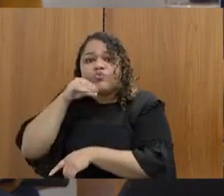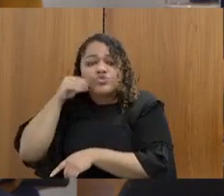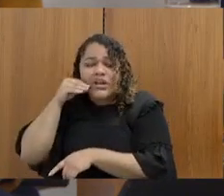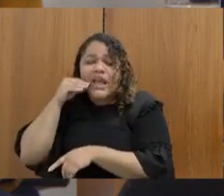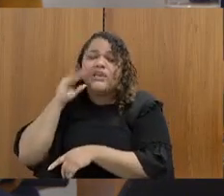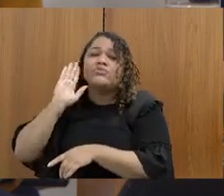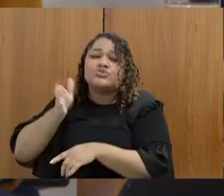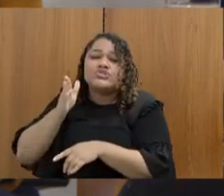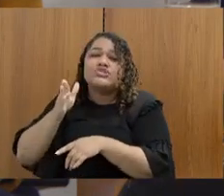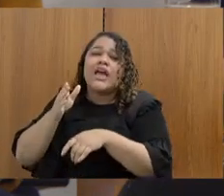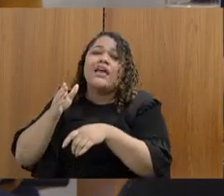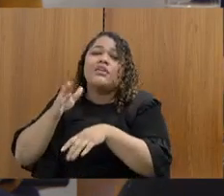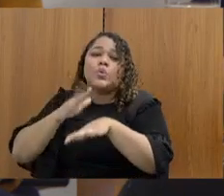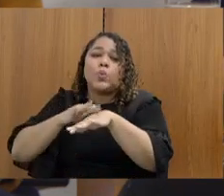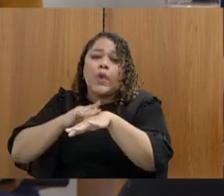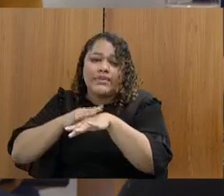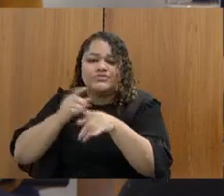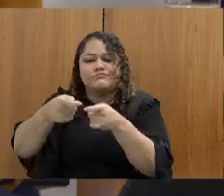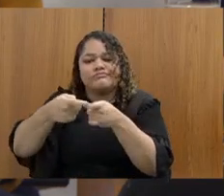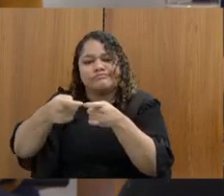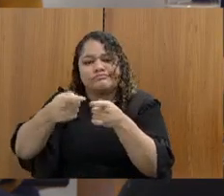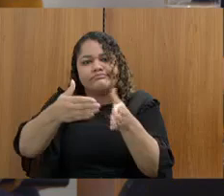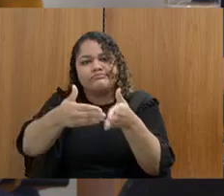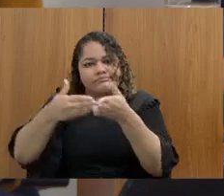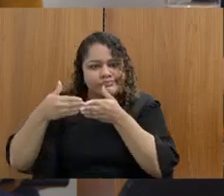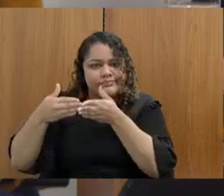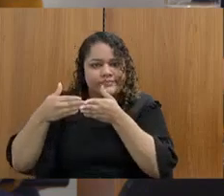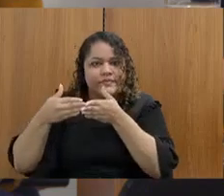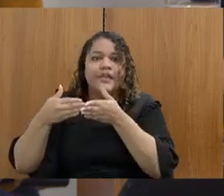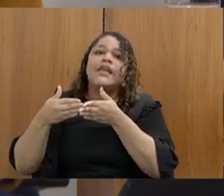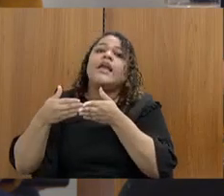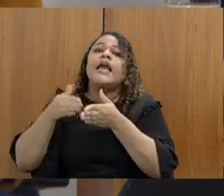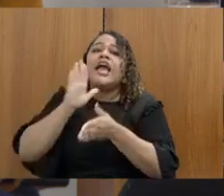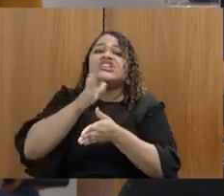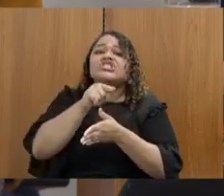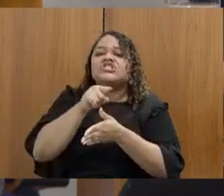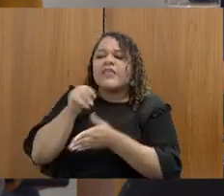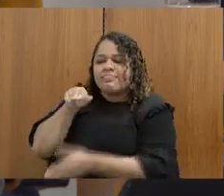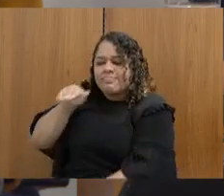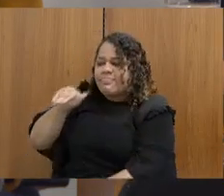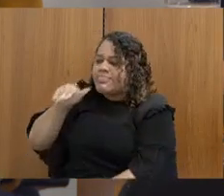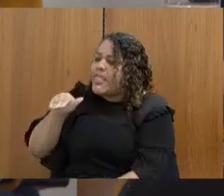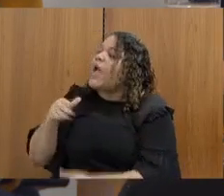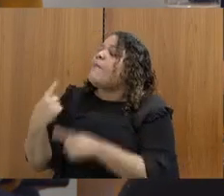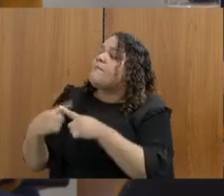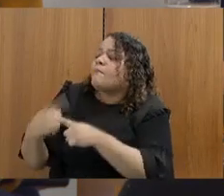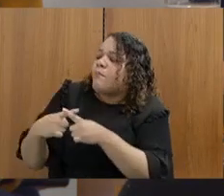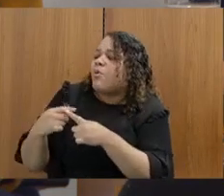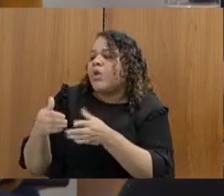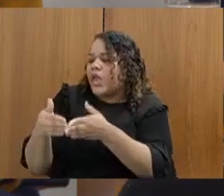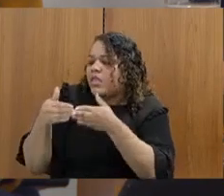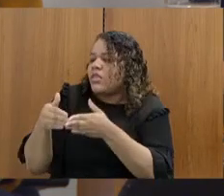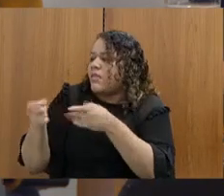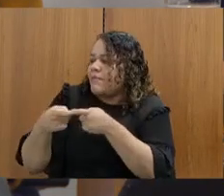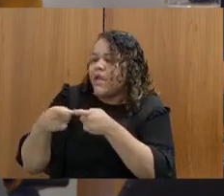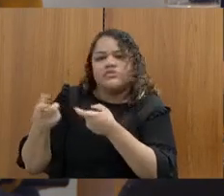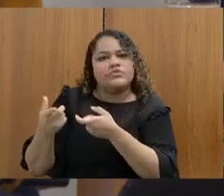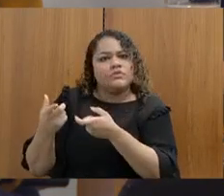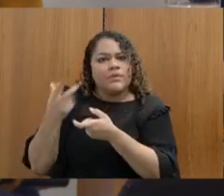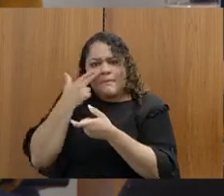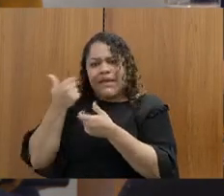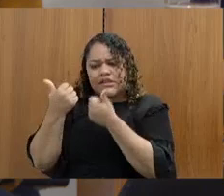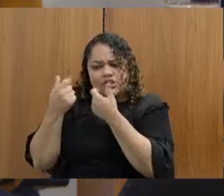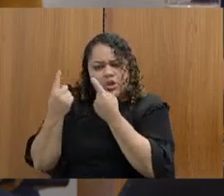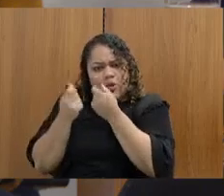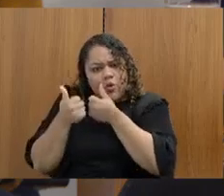médica, aí começam a apurrinhar o servidor, porque ele tirou a licença médica, começam a perseguição e um